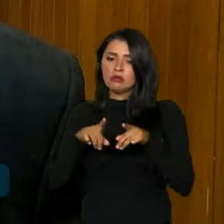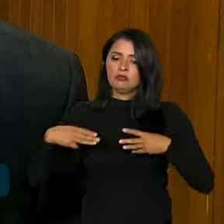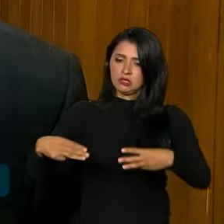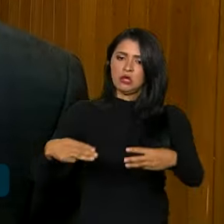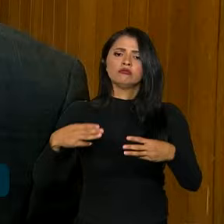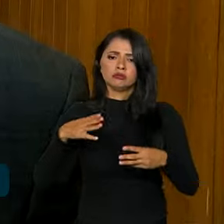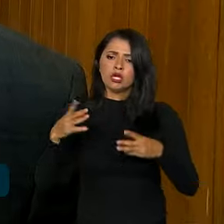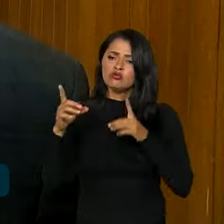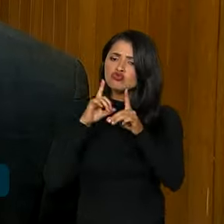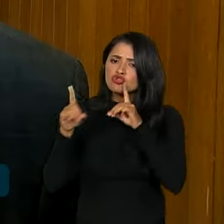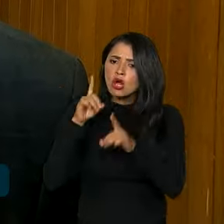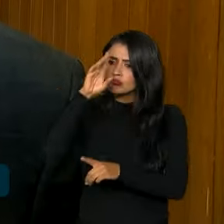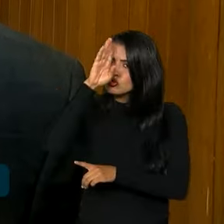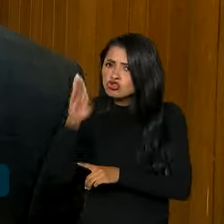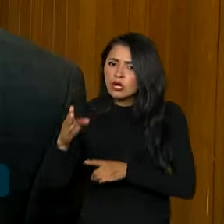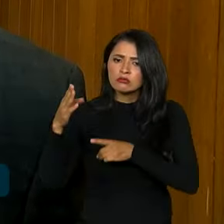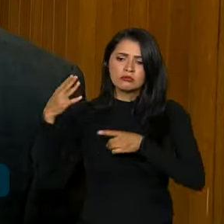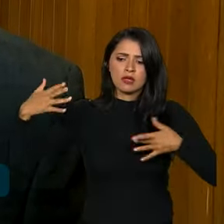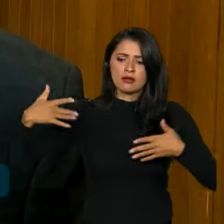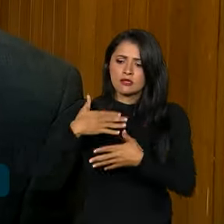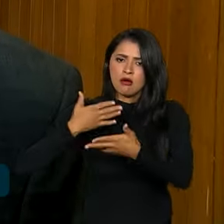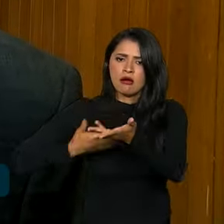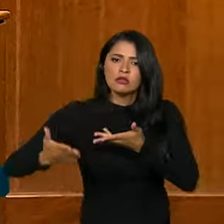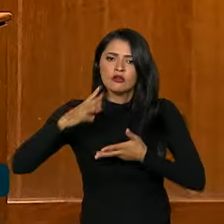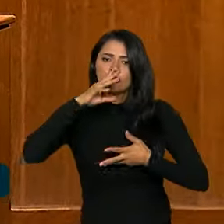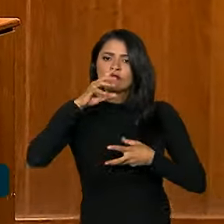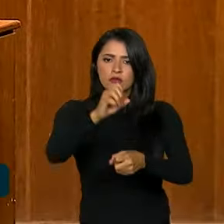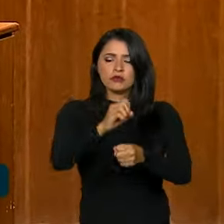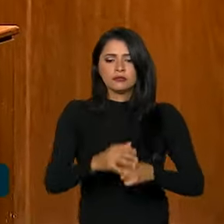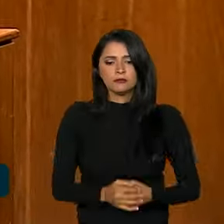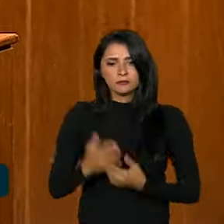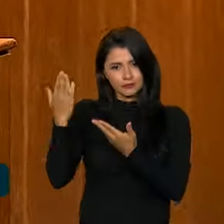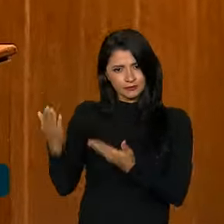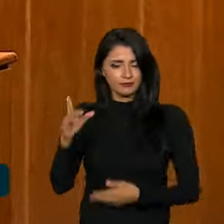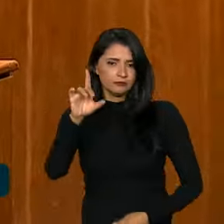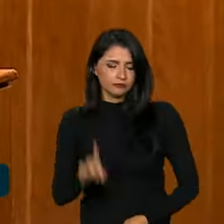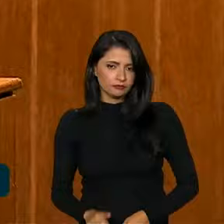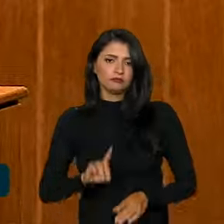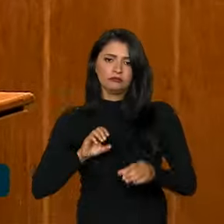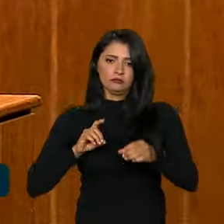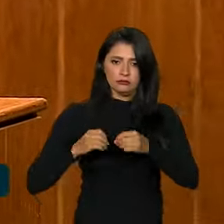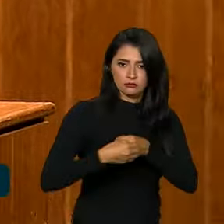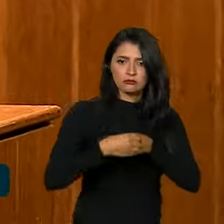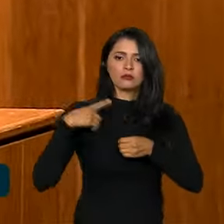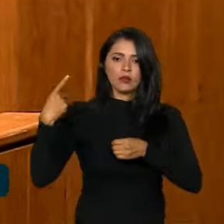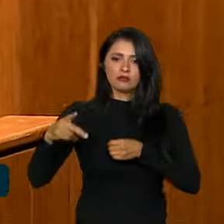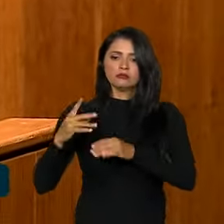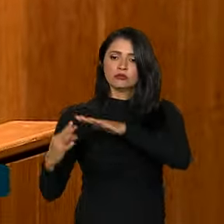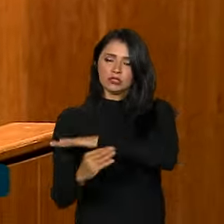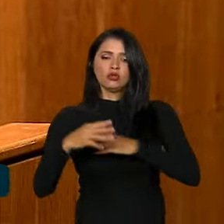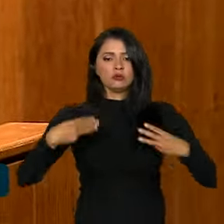direto com as cidades e que a gente possa fortalecer. Para a diretora do Departamento de Migrações do